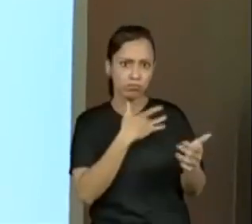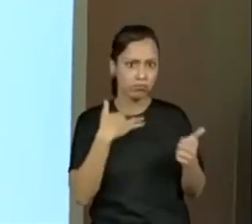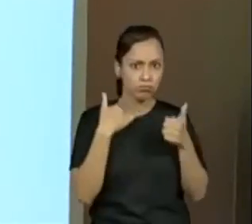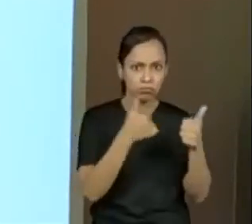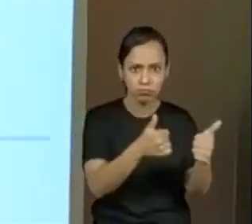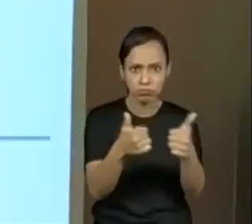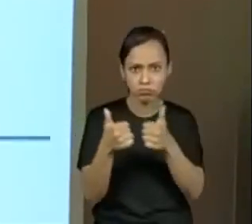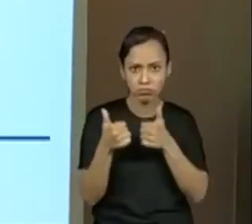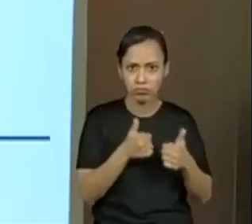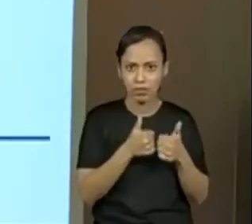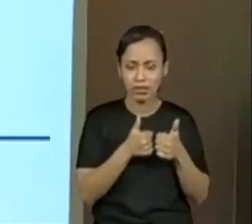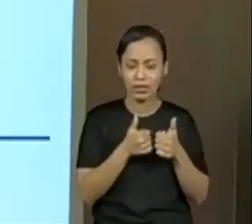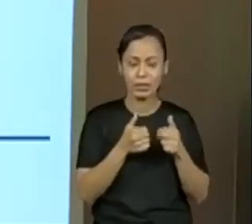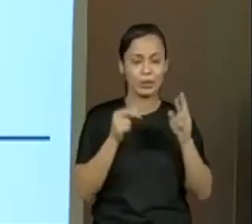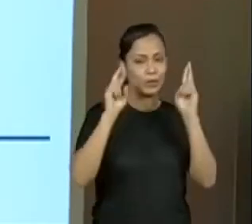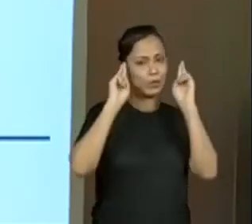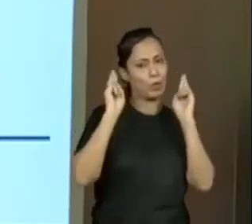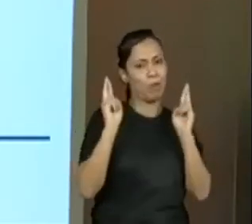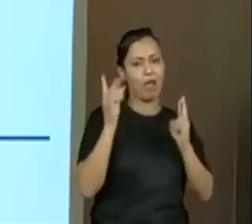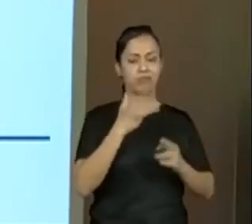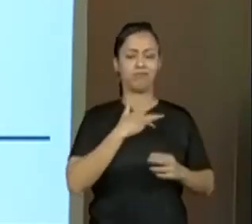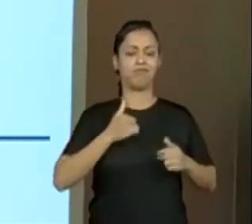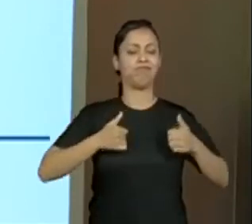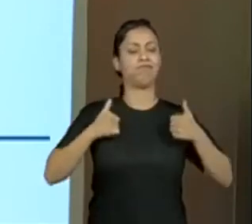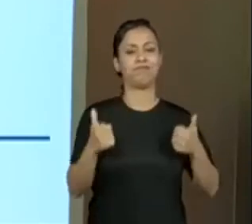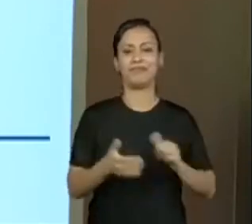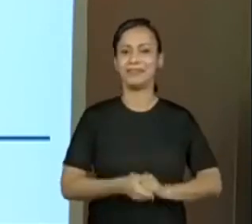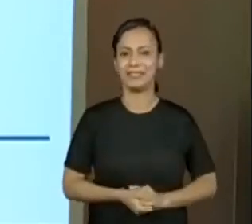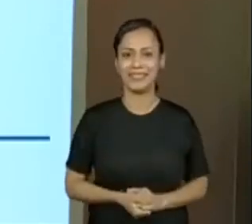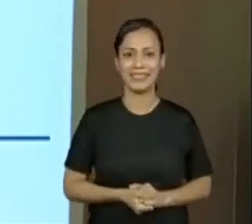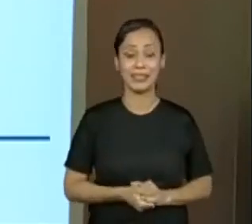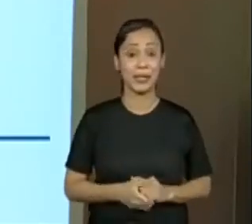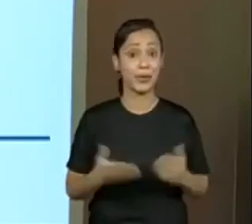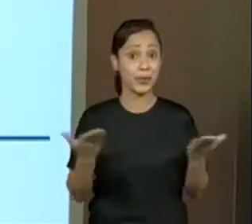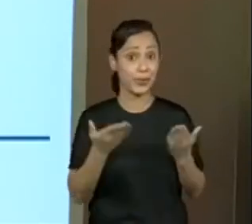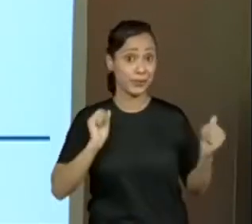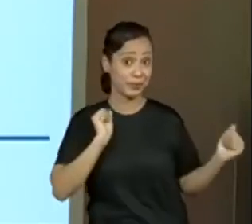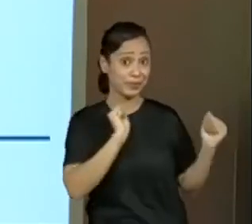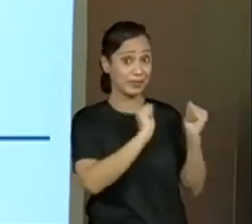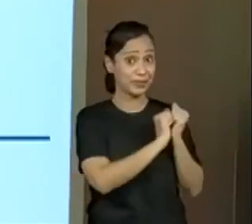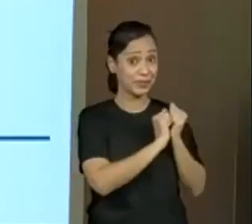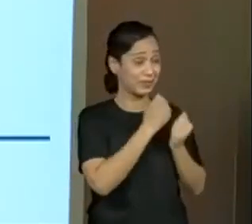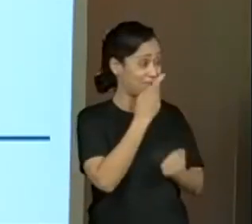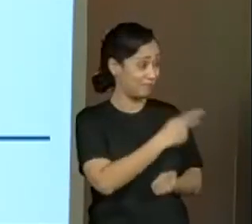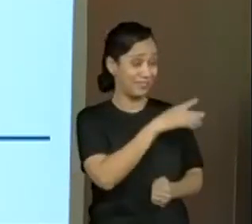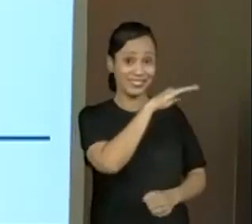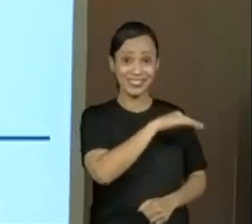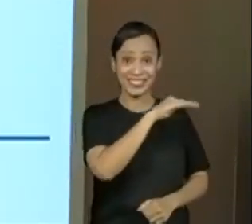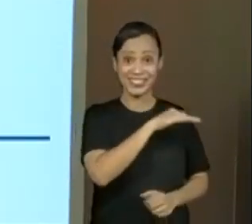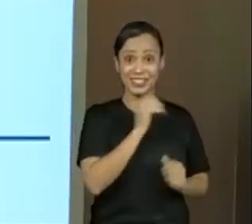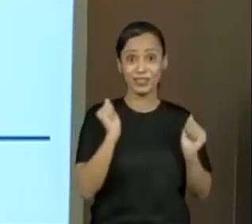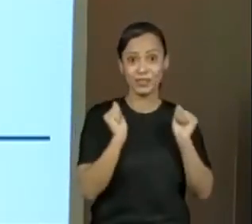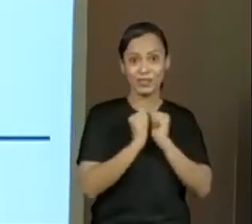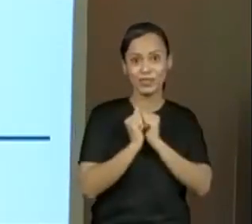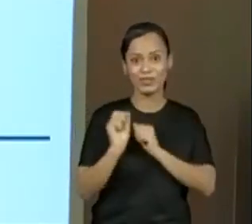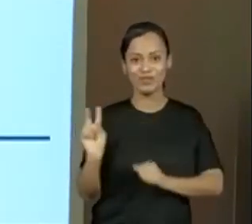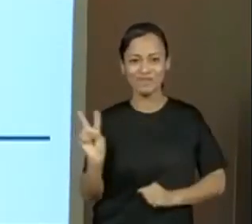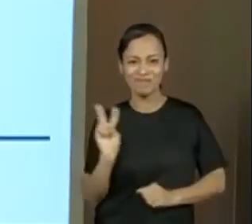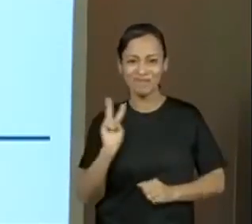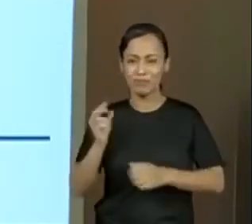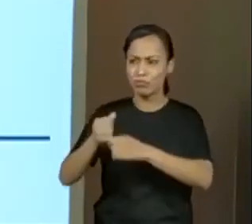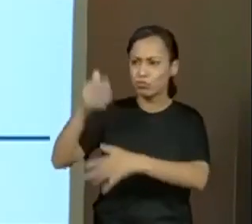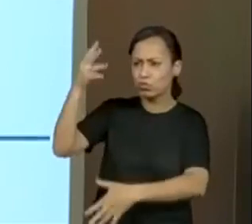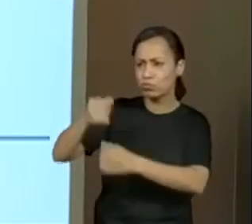Então, eu espero que estejam todos bem. Hoje estou aqui para dar uma ajuda aí para a professora Joyce. Vou acompanhar o chat